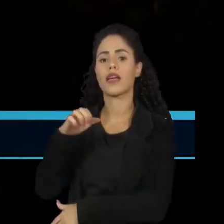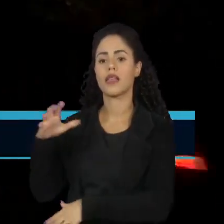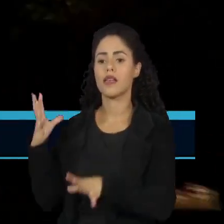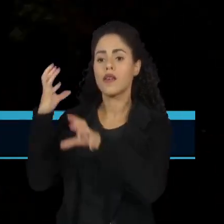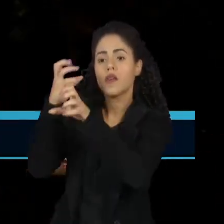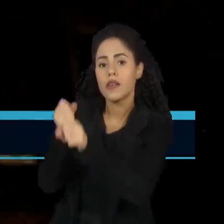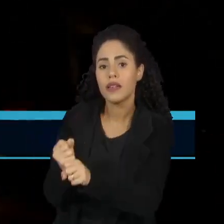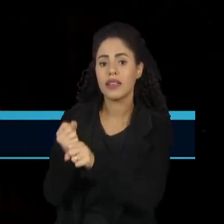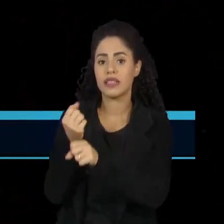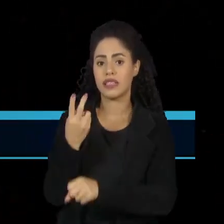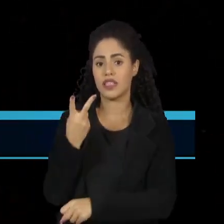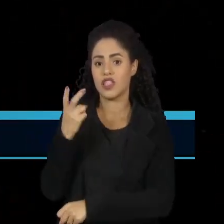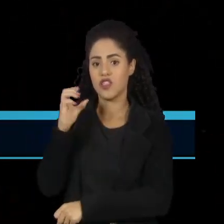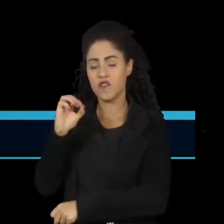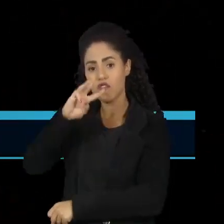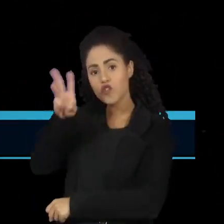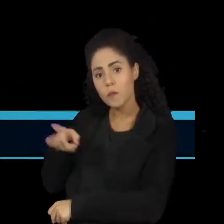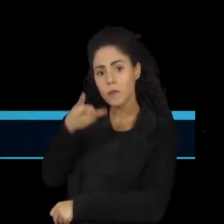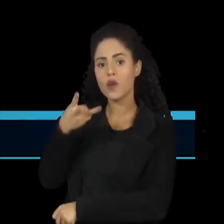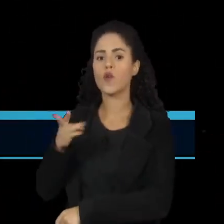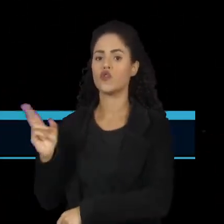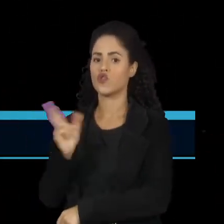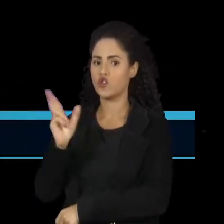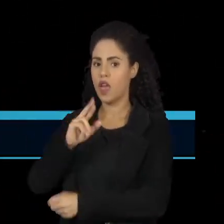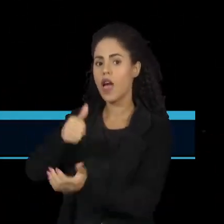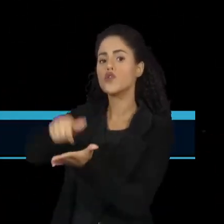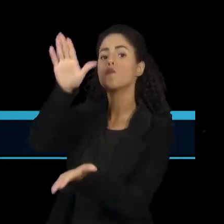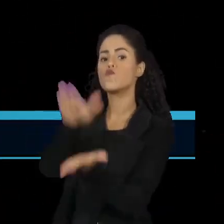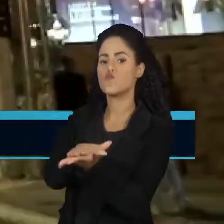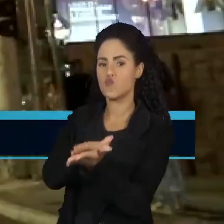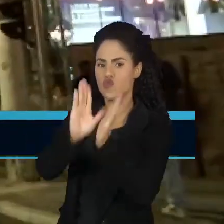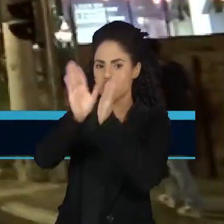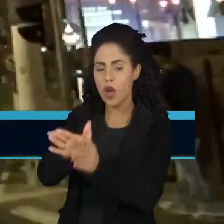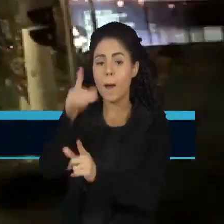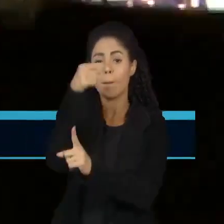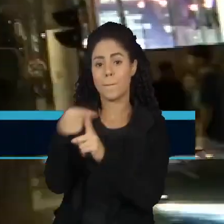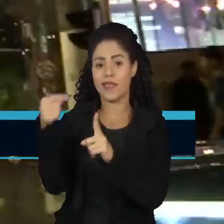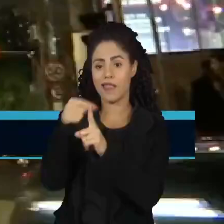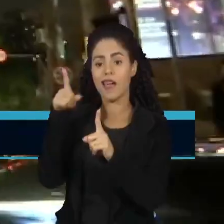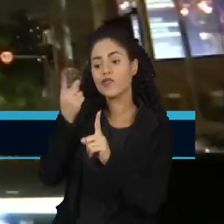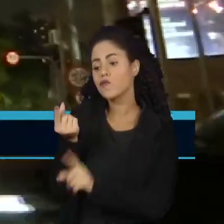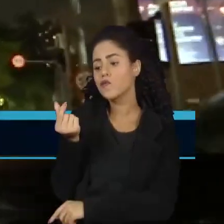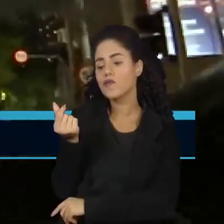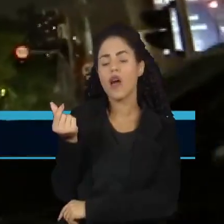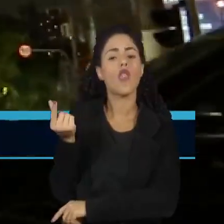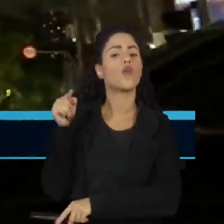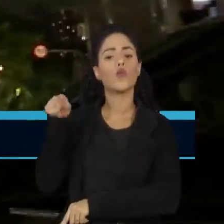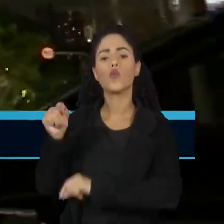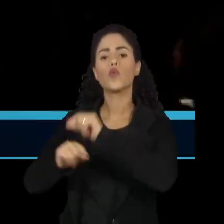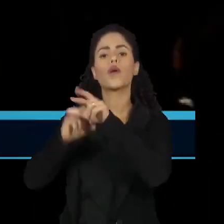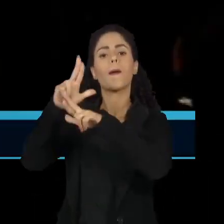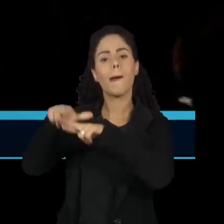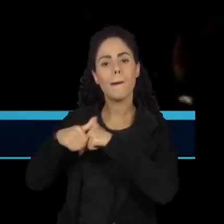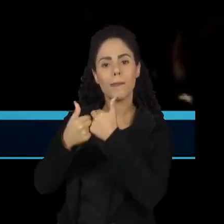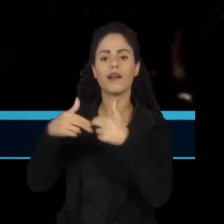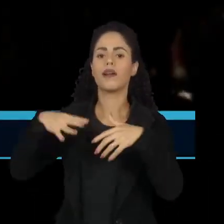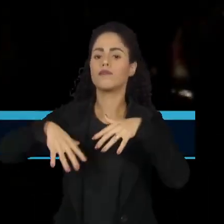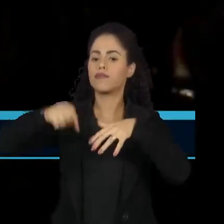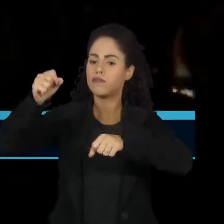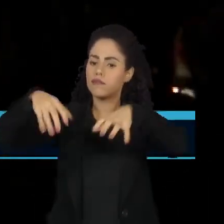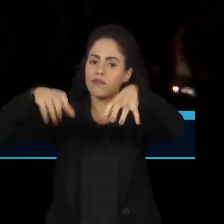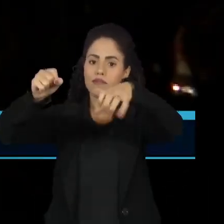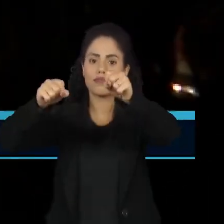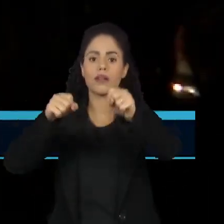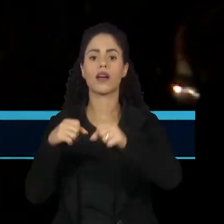320 milhões de reais em multas, metade desse valor somente devido ao apagão